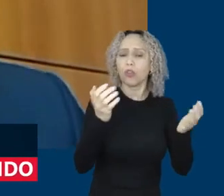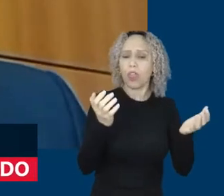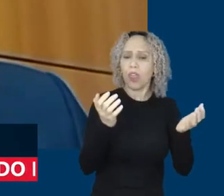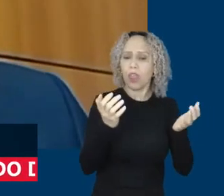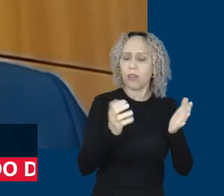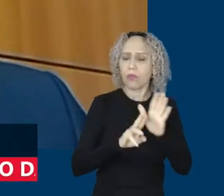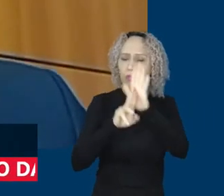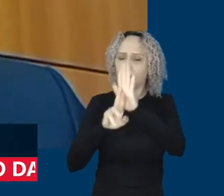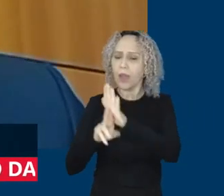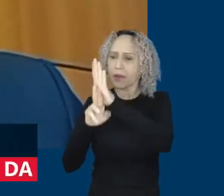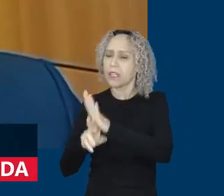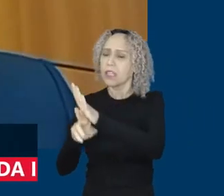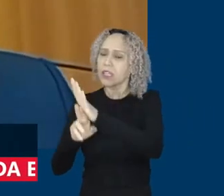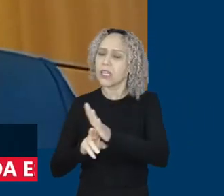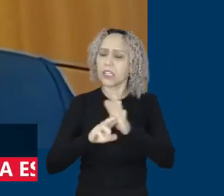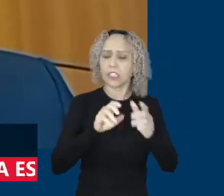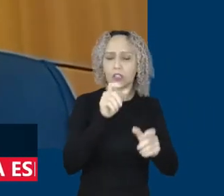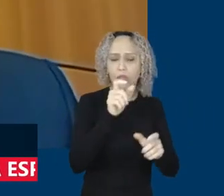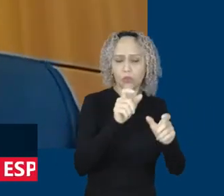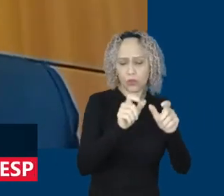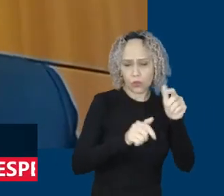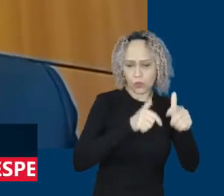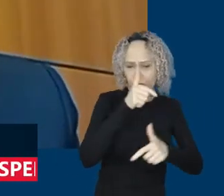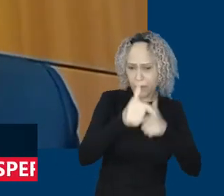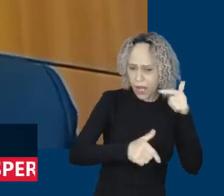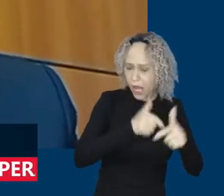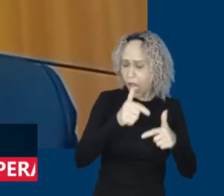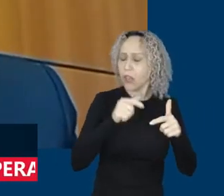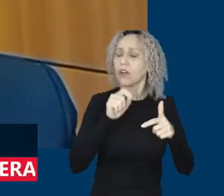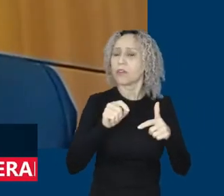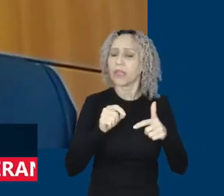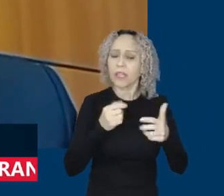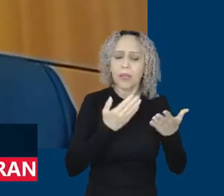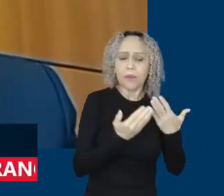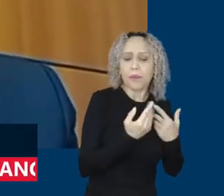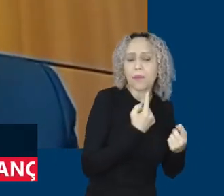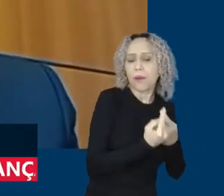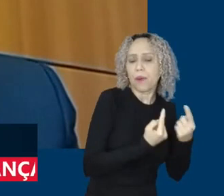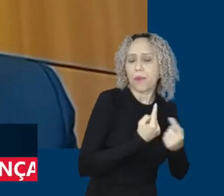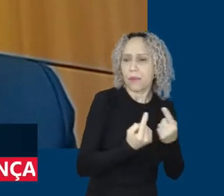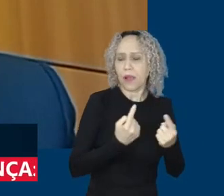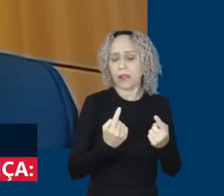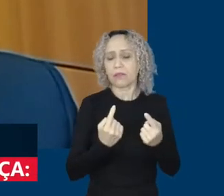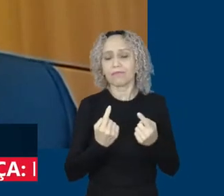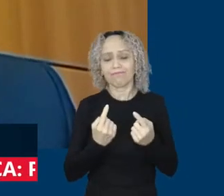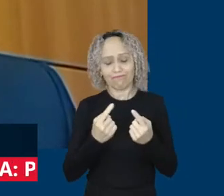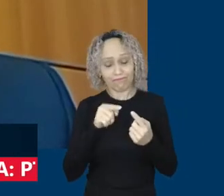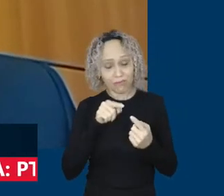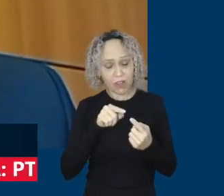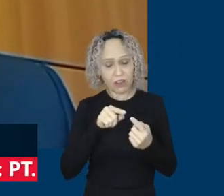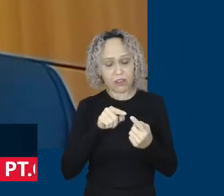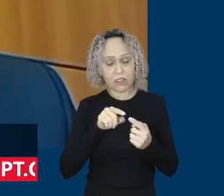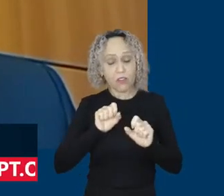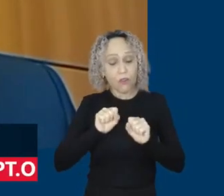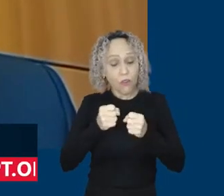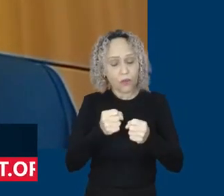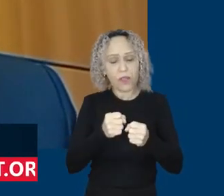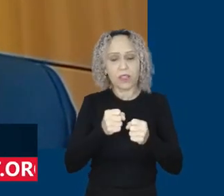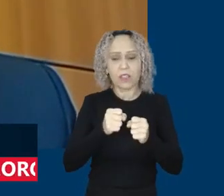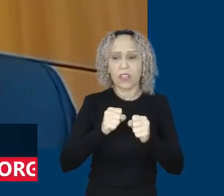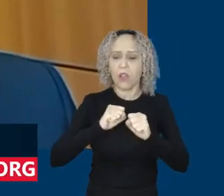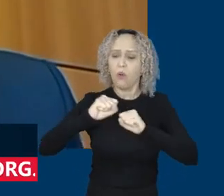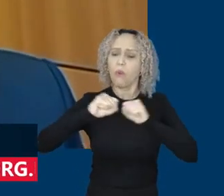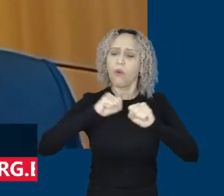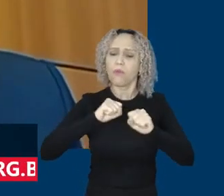com isso, retomar alguns direitos dos trabalhadores, fortalecer o movimento social, fortalecer o movimento